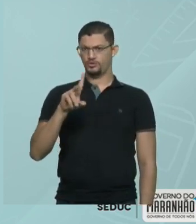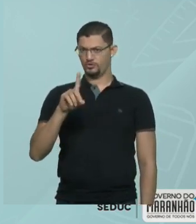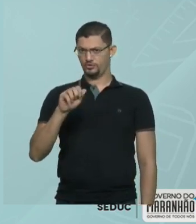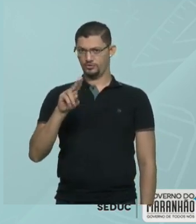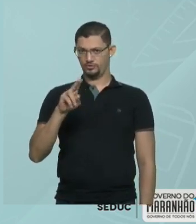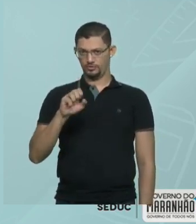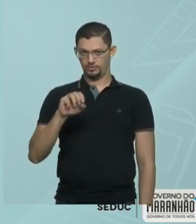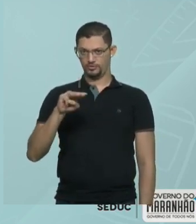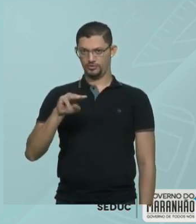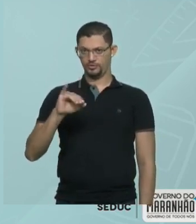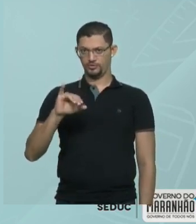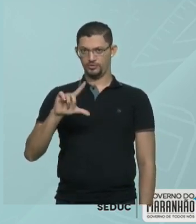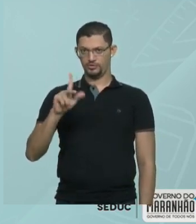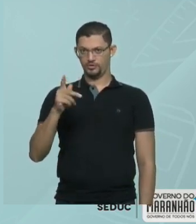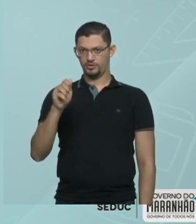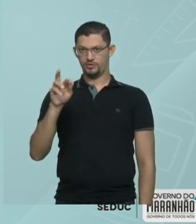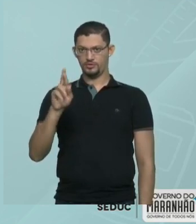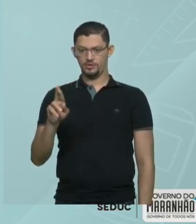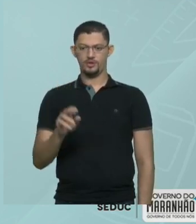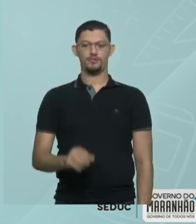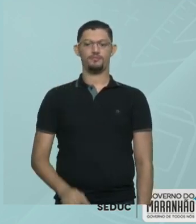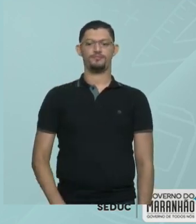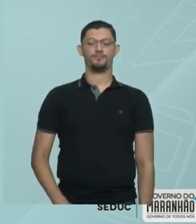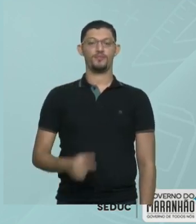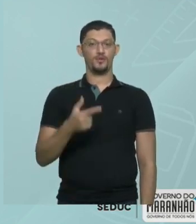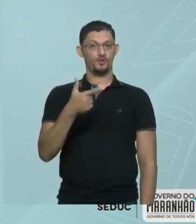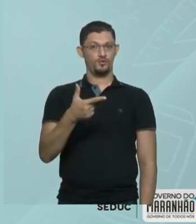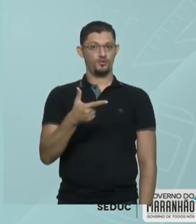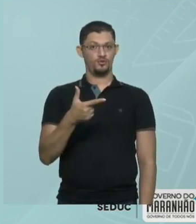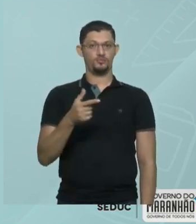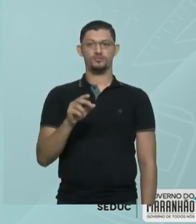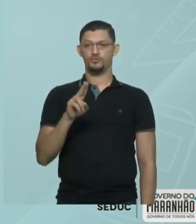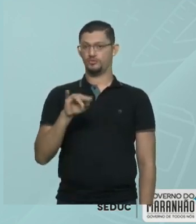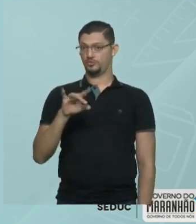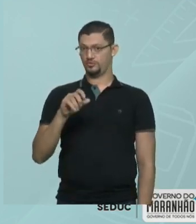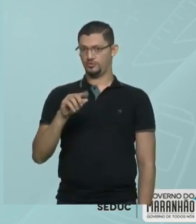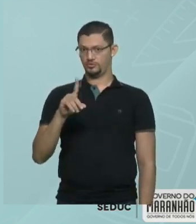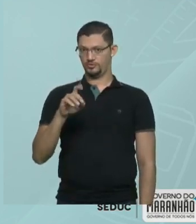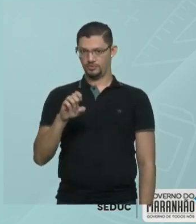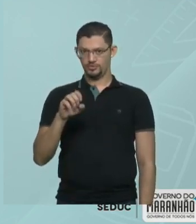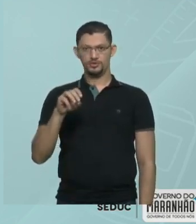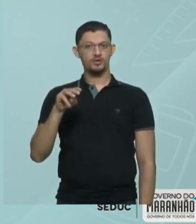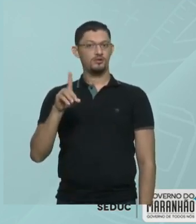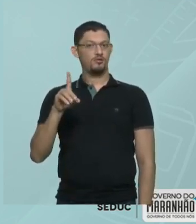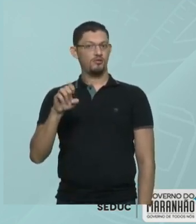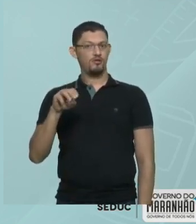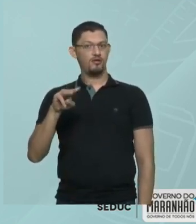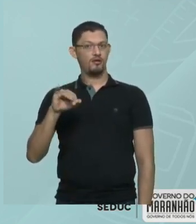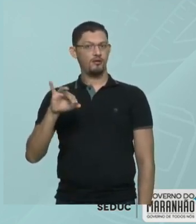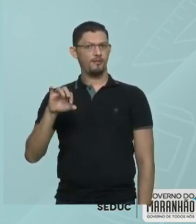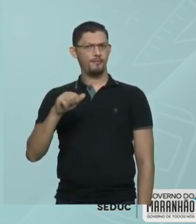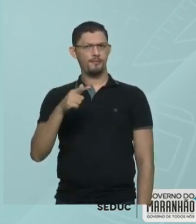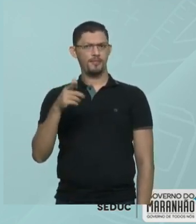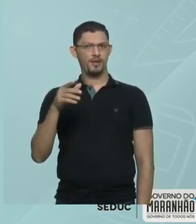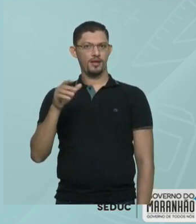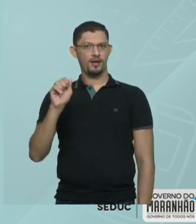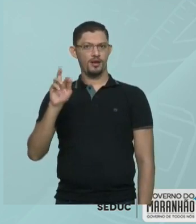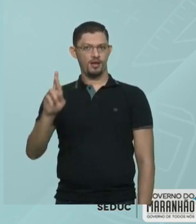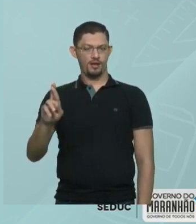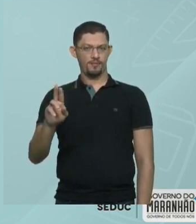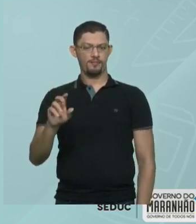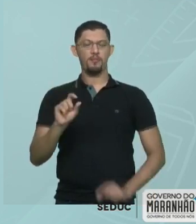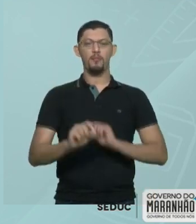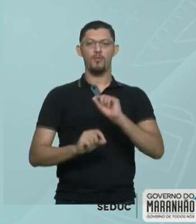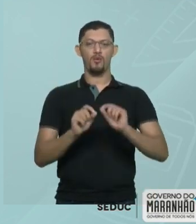o 2 na dezena de milhar. Então, esse número, 25 mil. Olha só, por que eu leio 25 mil?